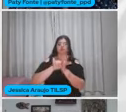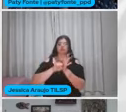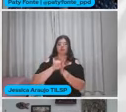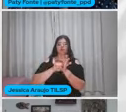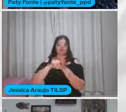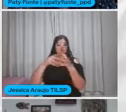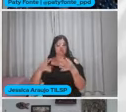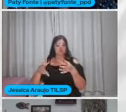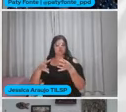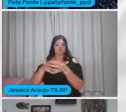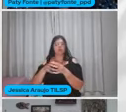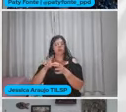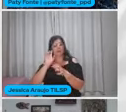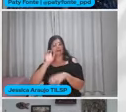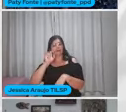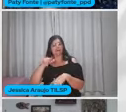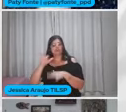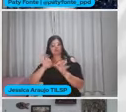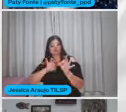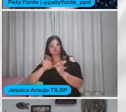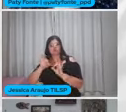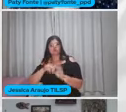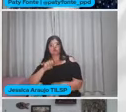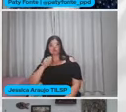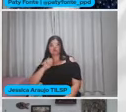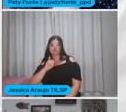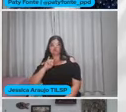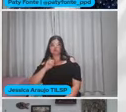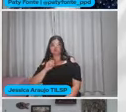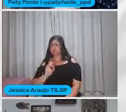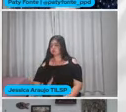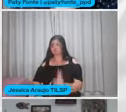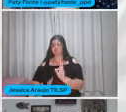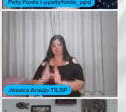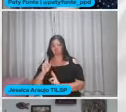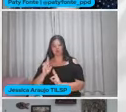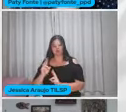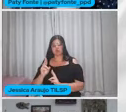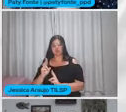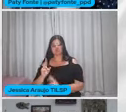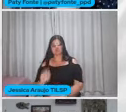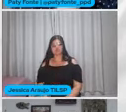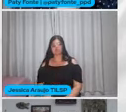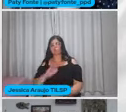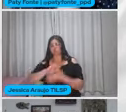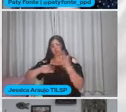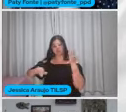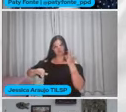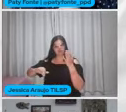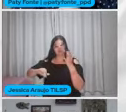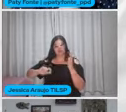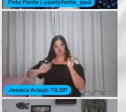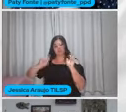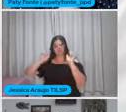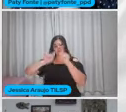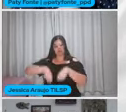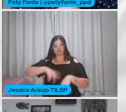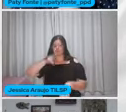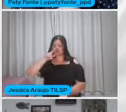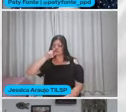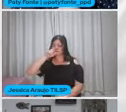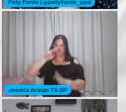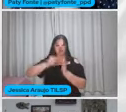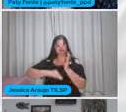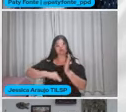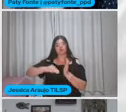conjunto Isso é o projeto Se não Você já corta Uma das coisas Que são mais potentes Da metodologia